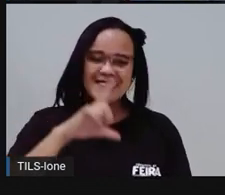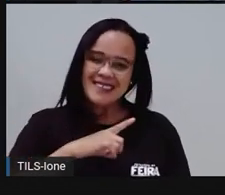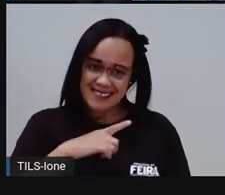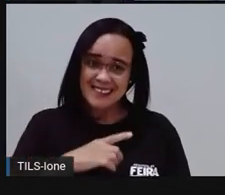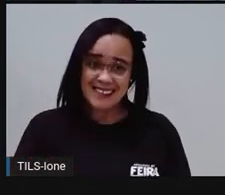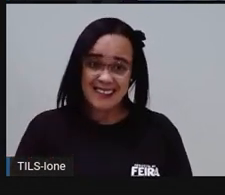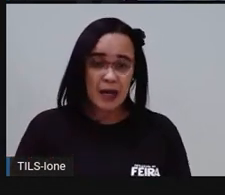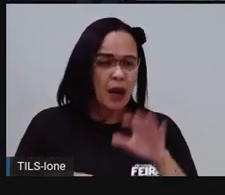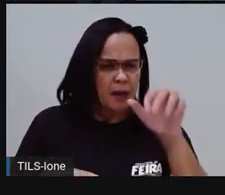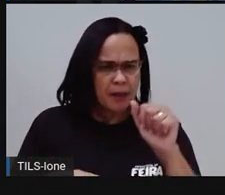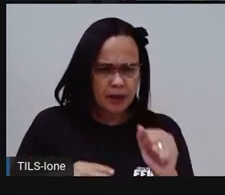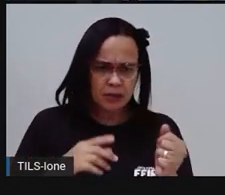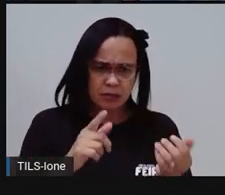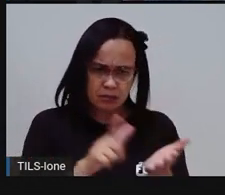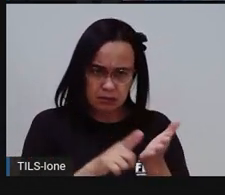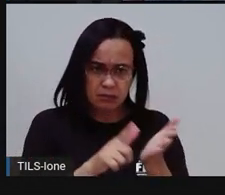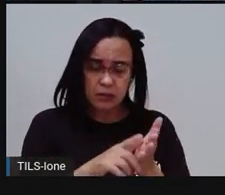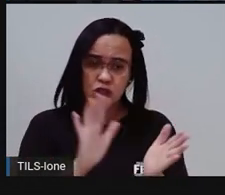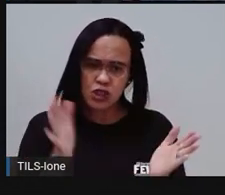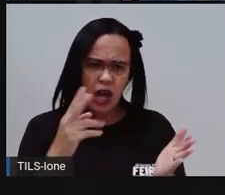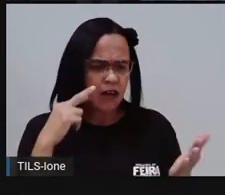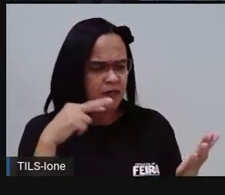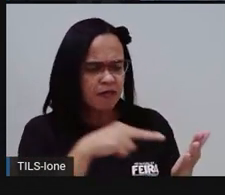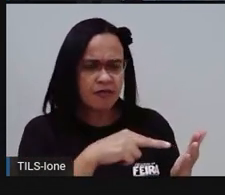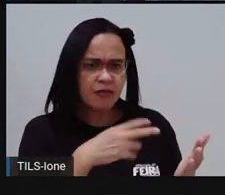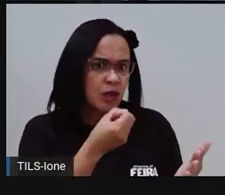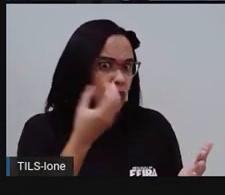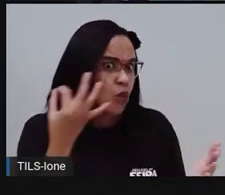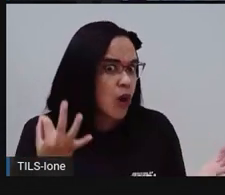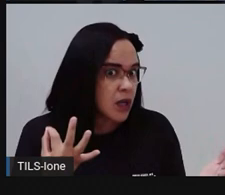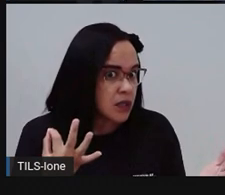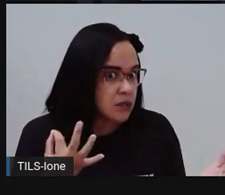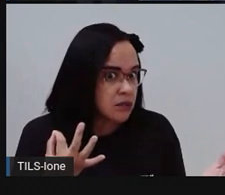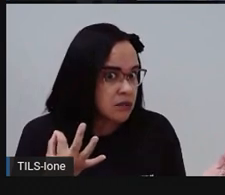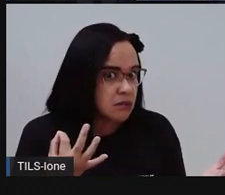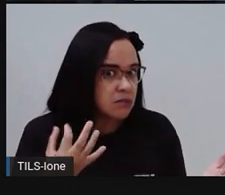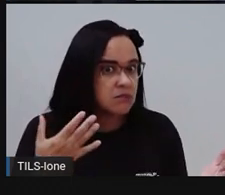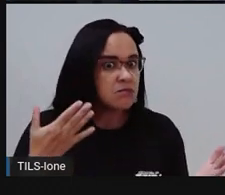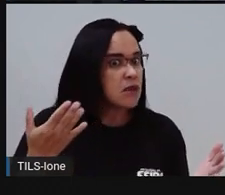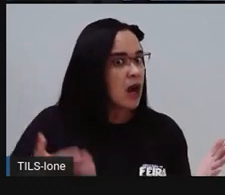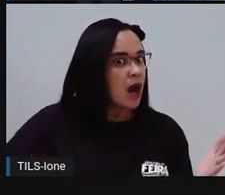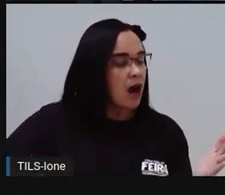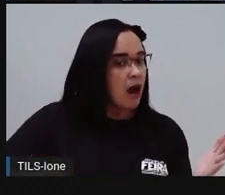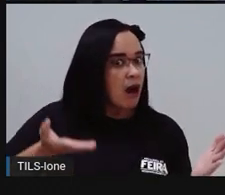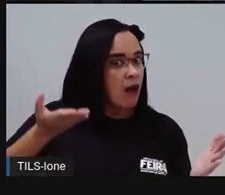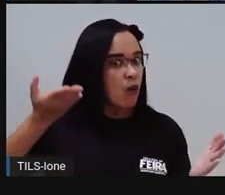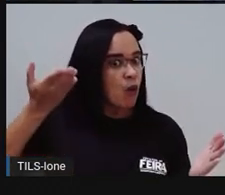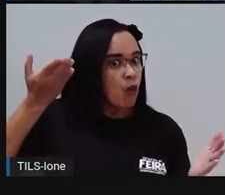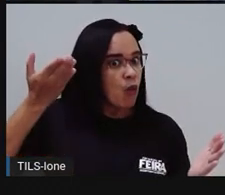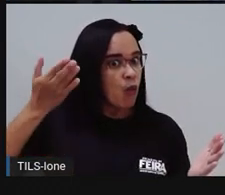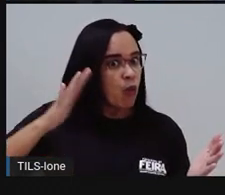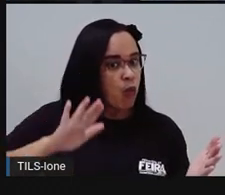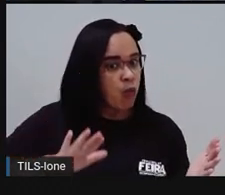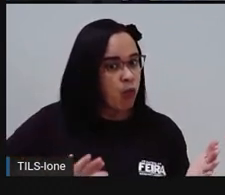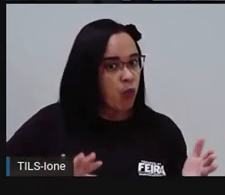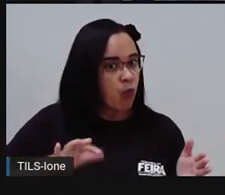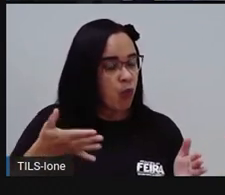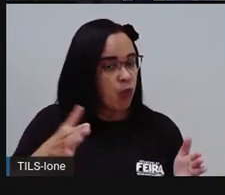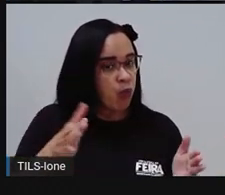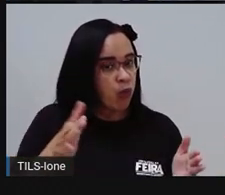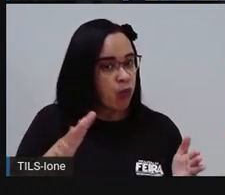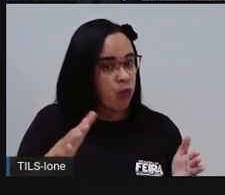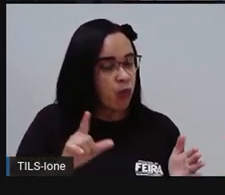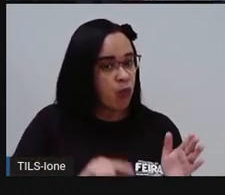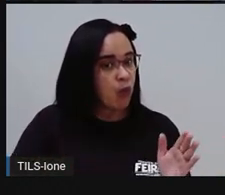de vocês? E aí, como é que está a conta? O valor da conta está alto? Está baixo? mais ou menos? Como é que está?